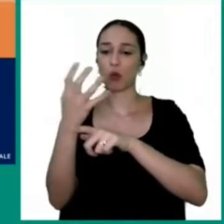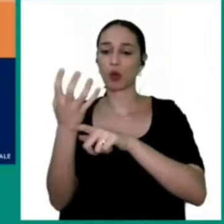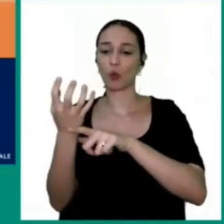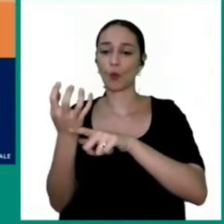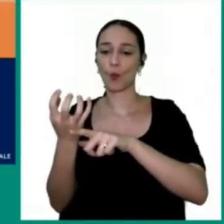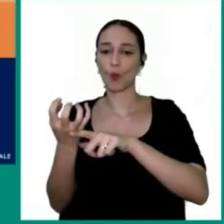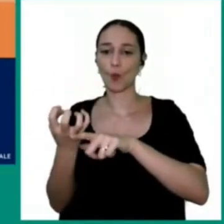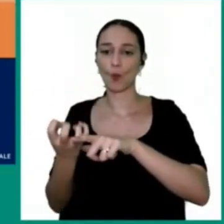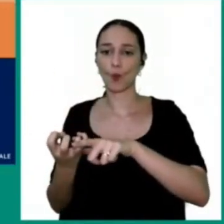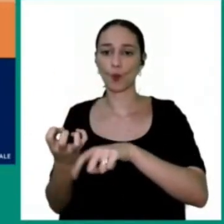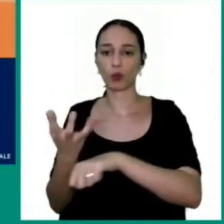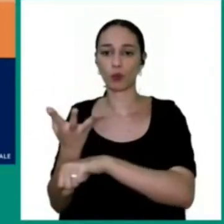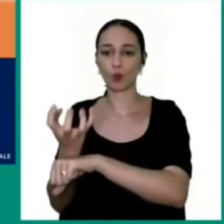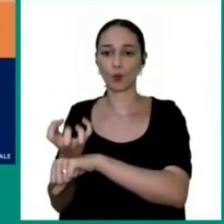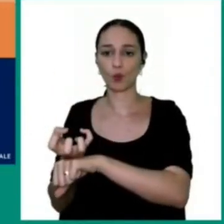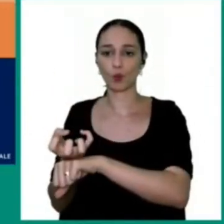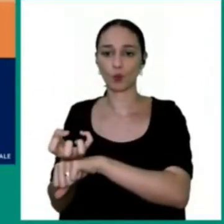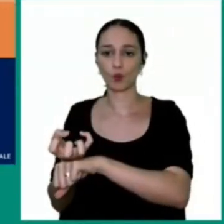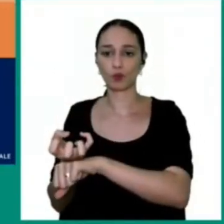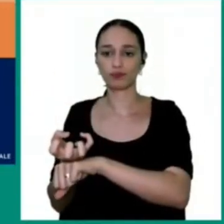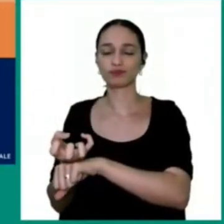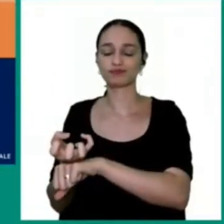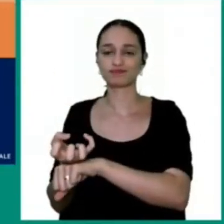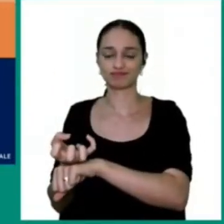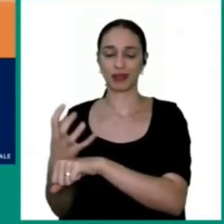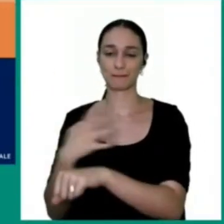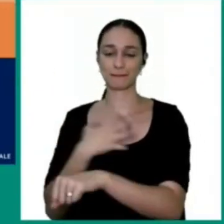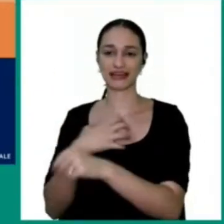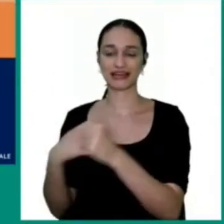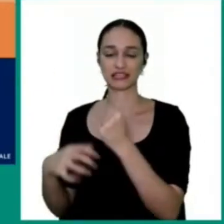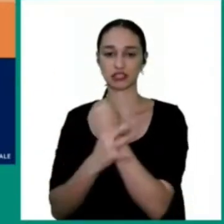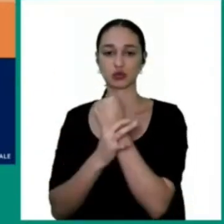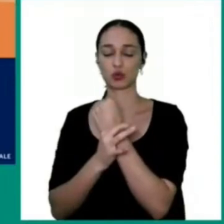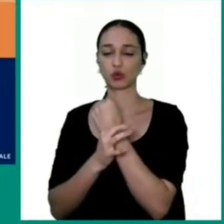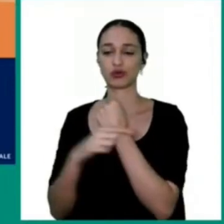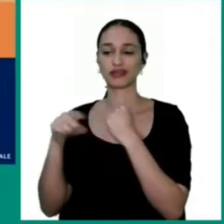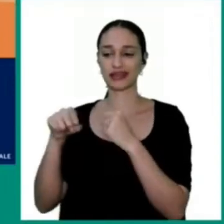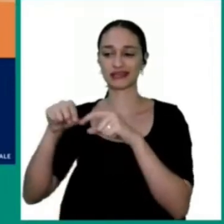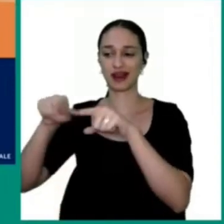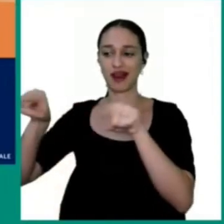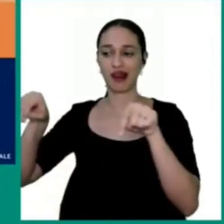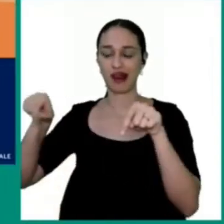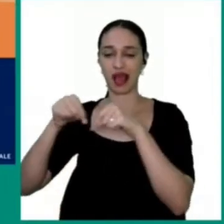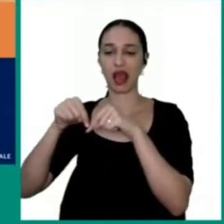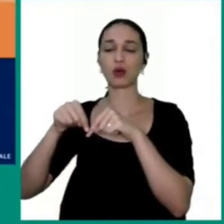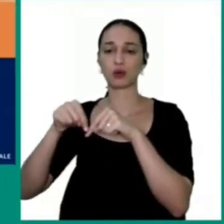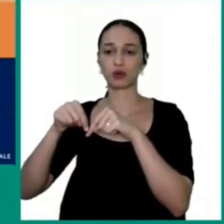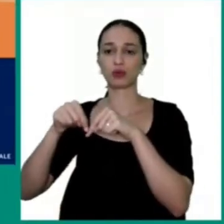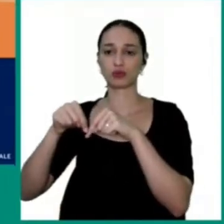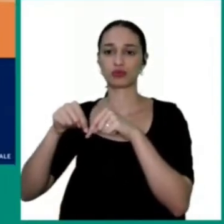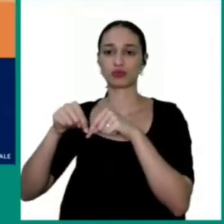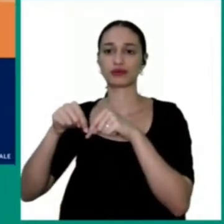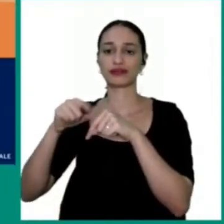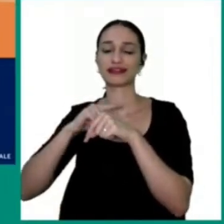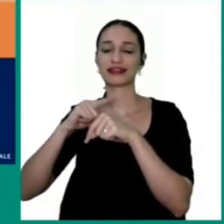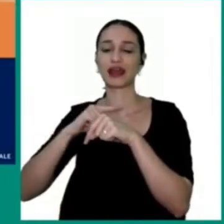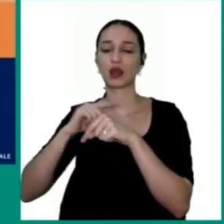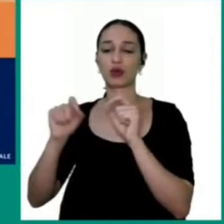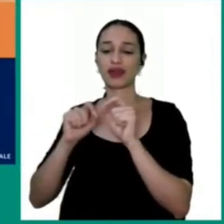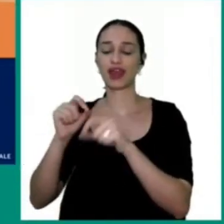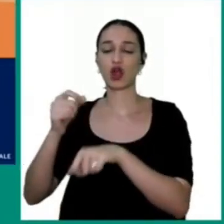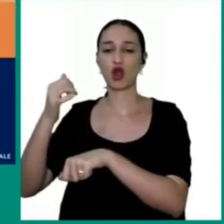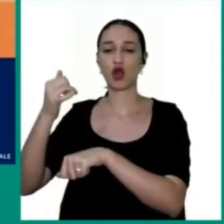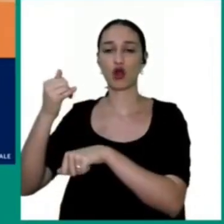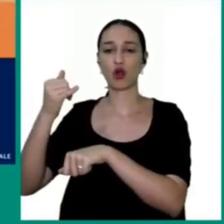De forma segura e mantenha Aquele talude estável Então nada mais é que são Os taludes do vertedouro Que foram concretados